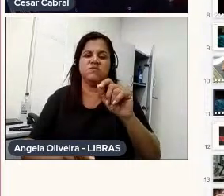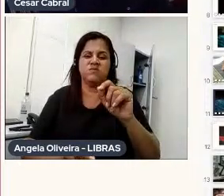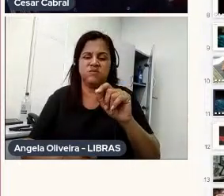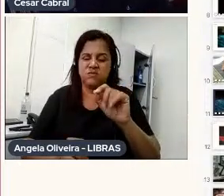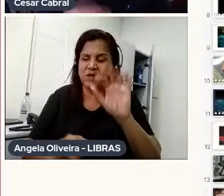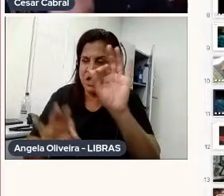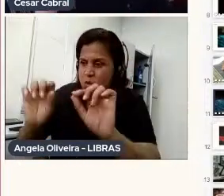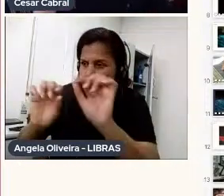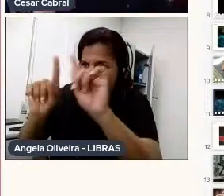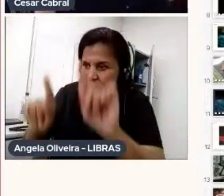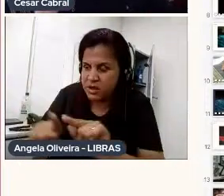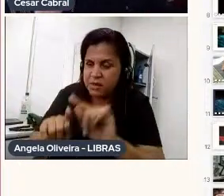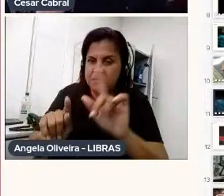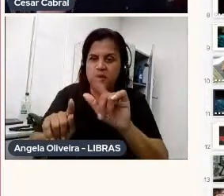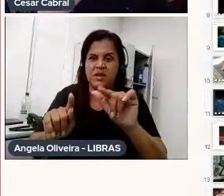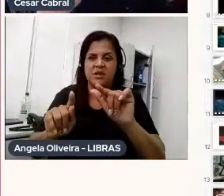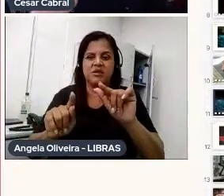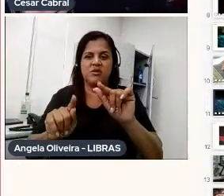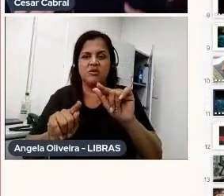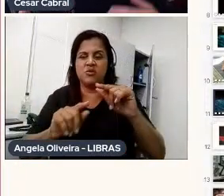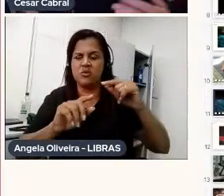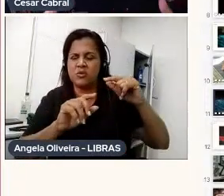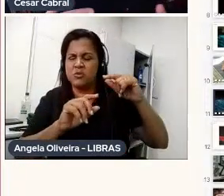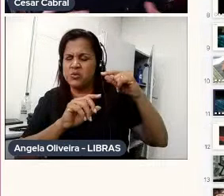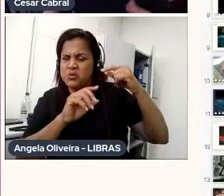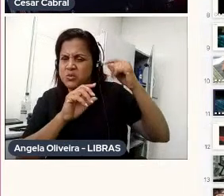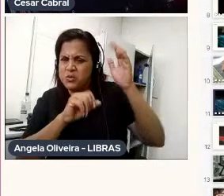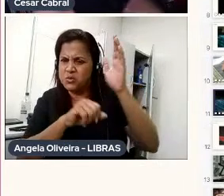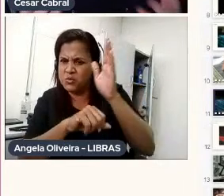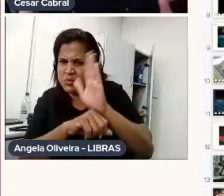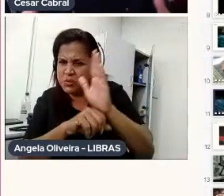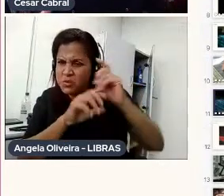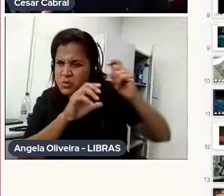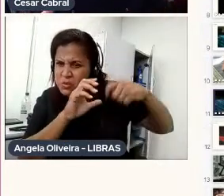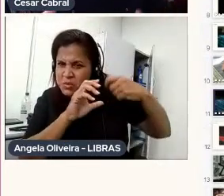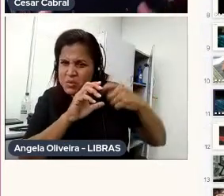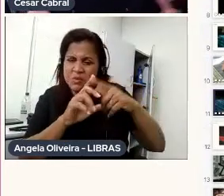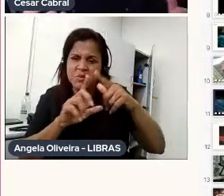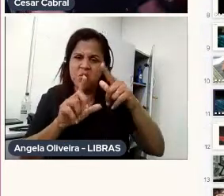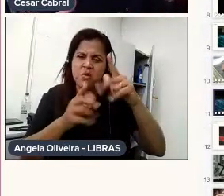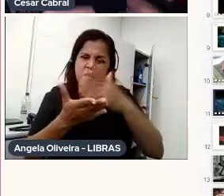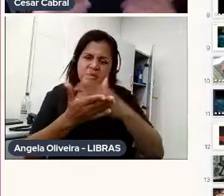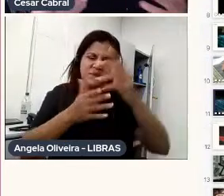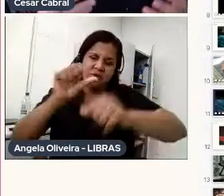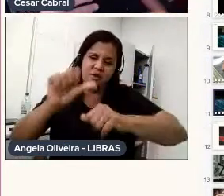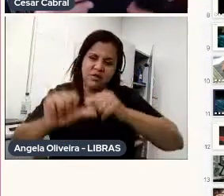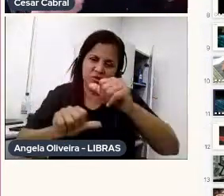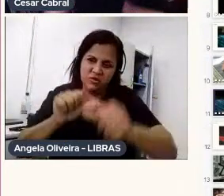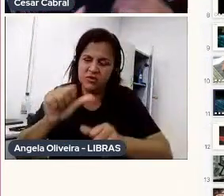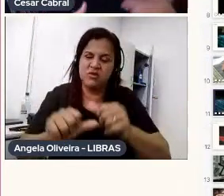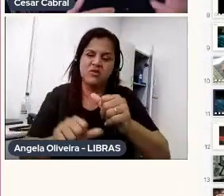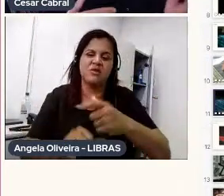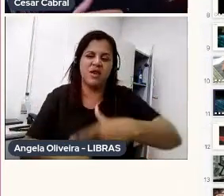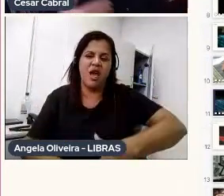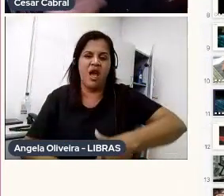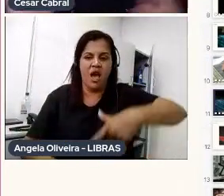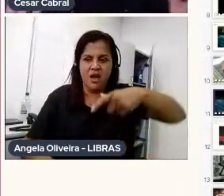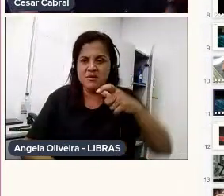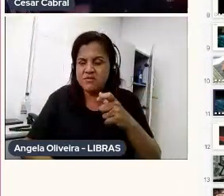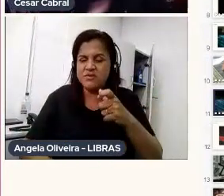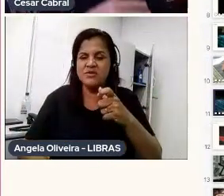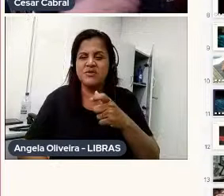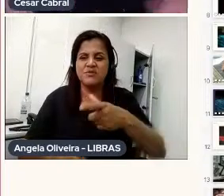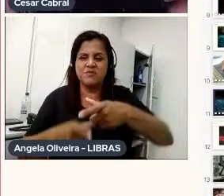movimento de câmera, e, e aí eles começavam a trocar, sacavam as pistolas, e começavam a atirar uma